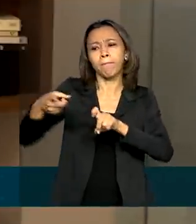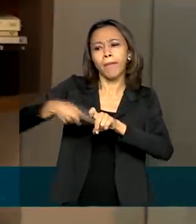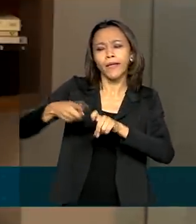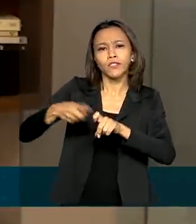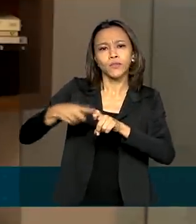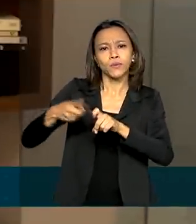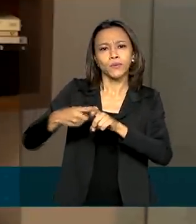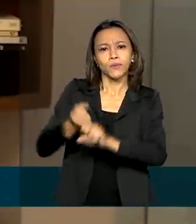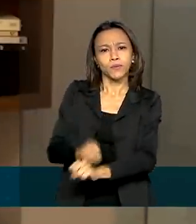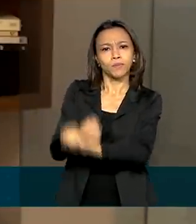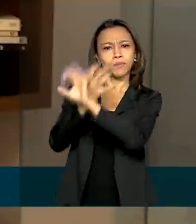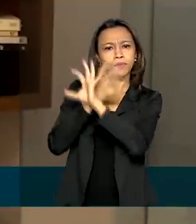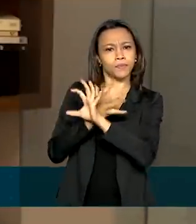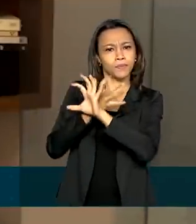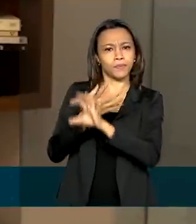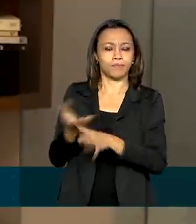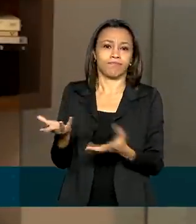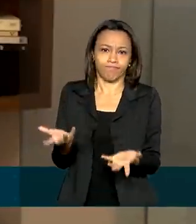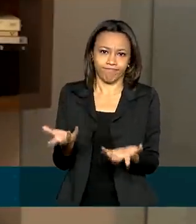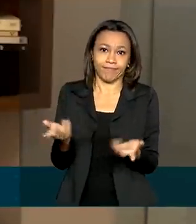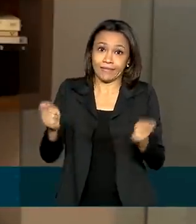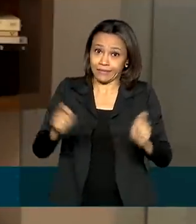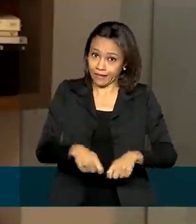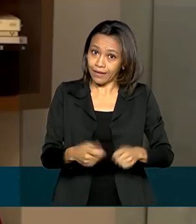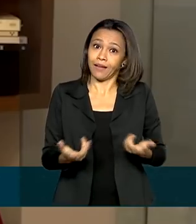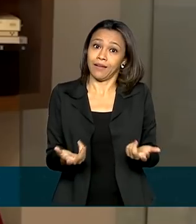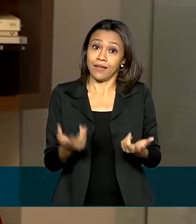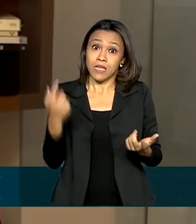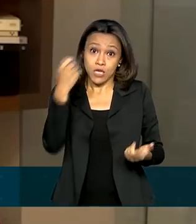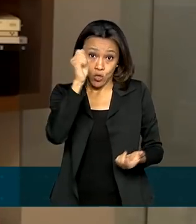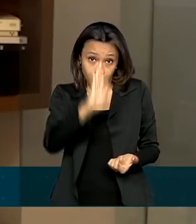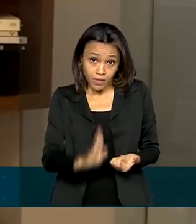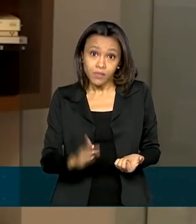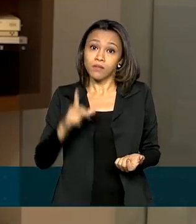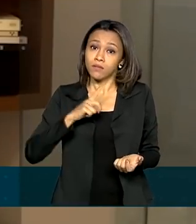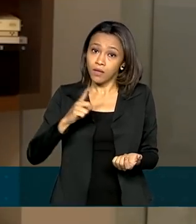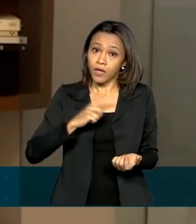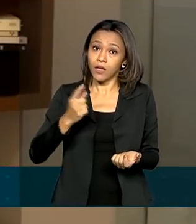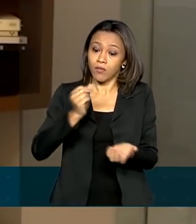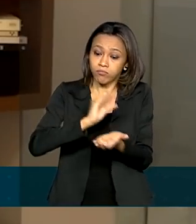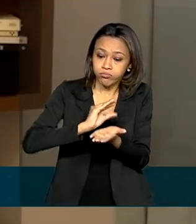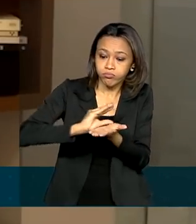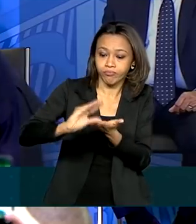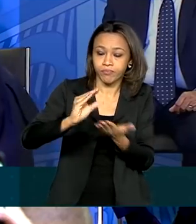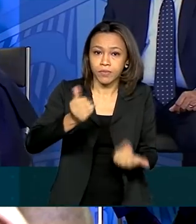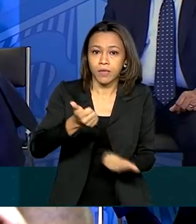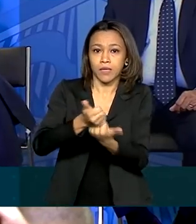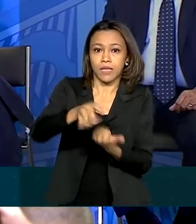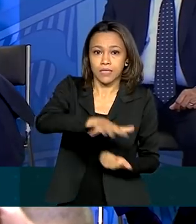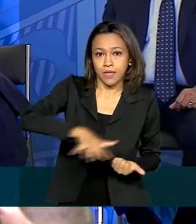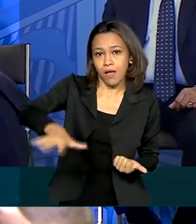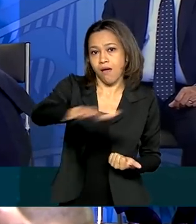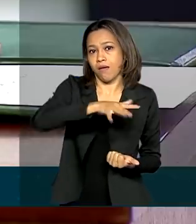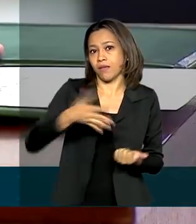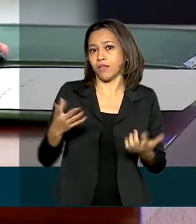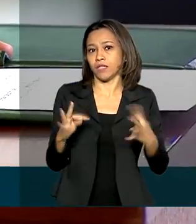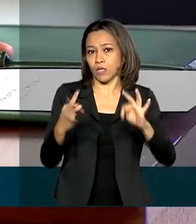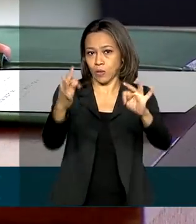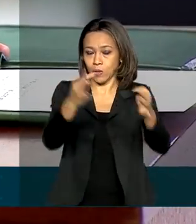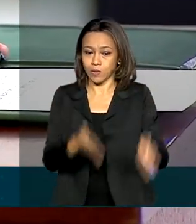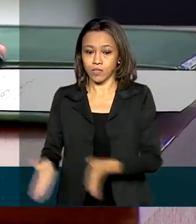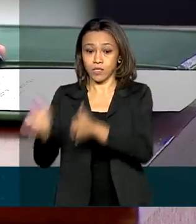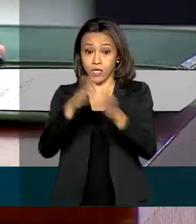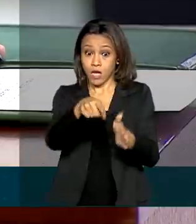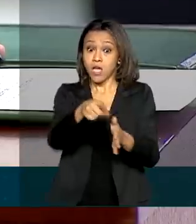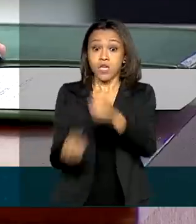médicas à distância. E o país tem investido na transformação digital. Além da criação de um